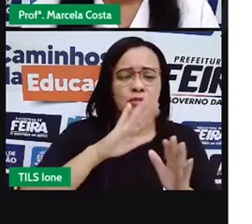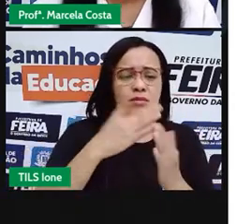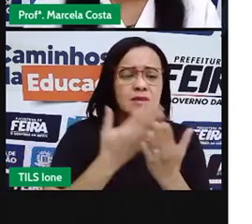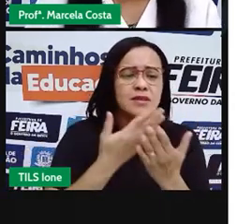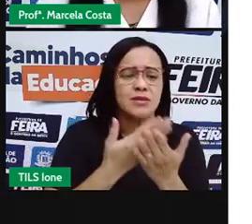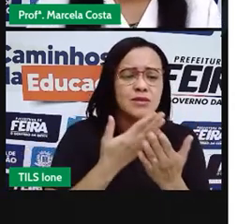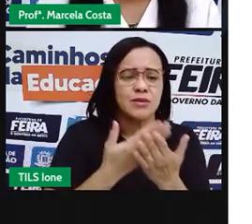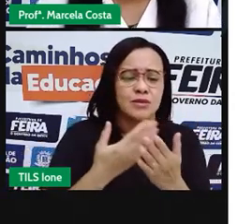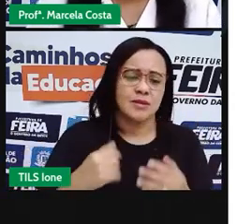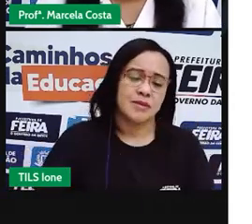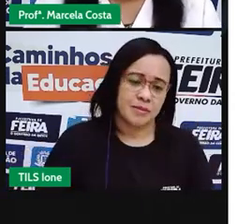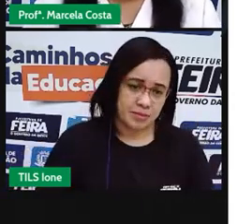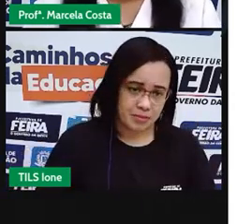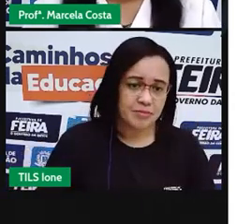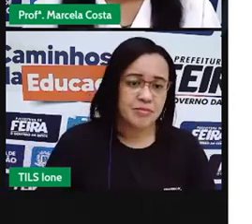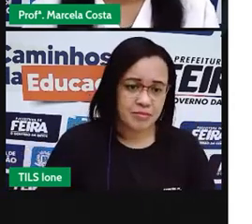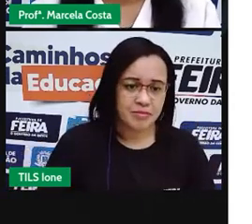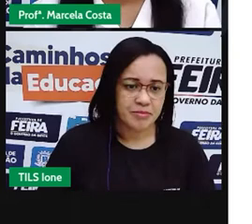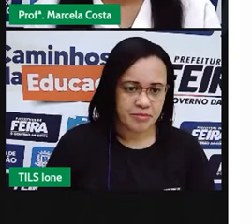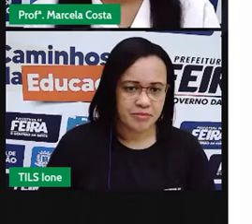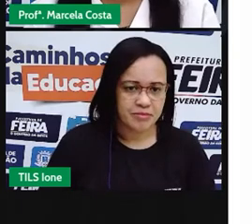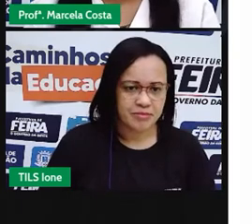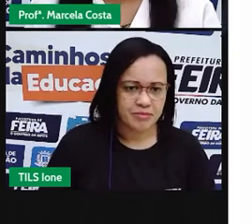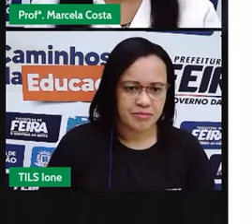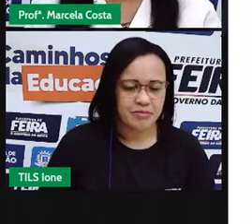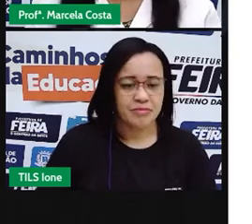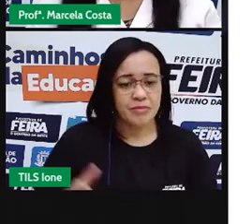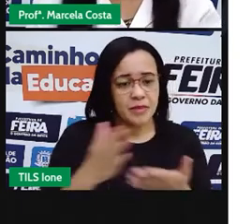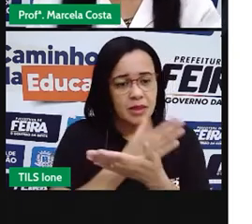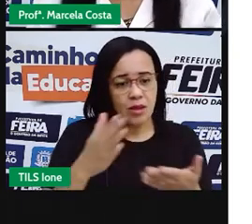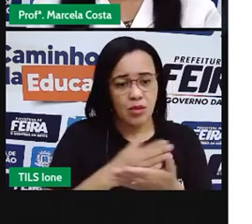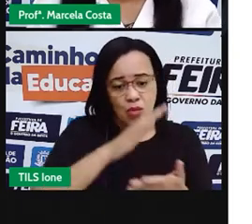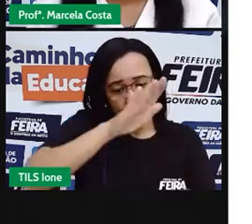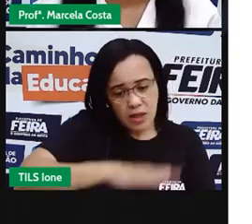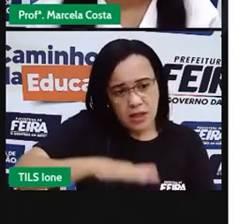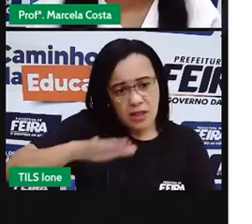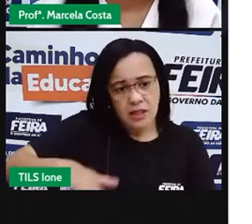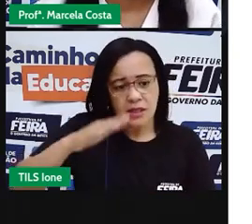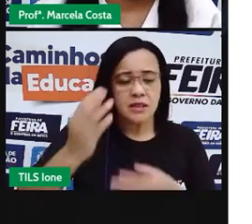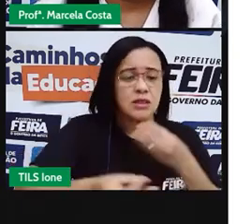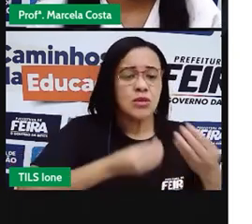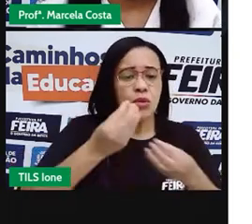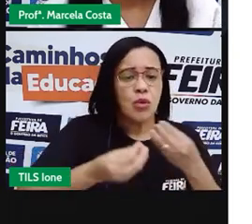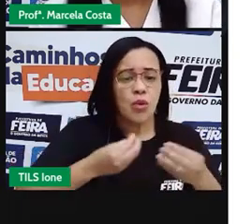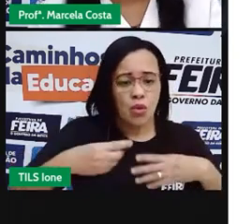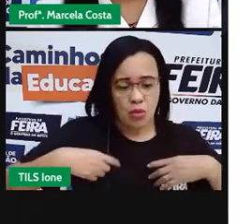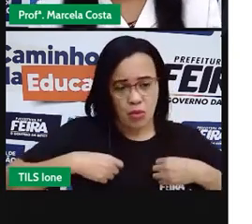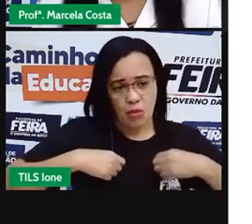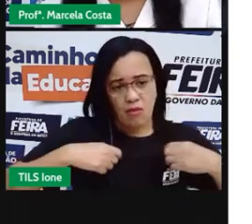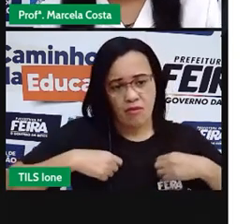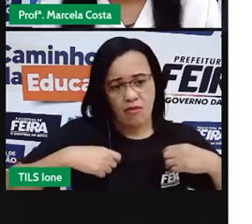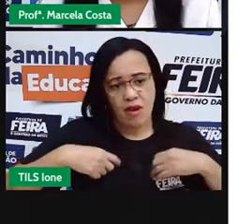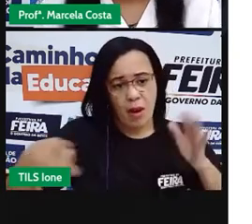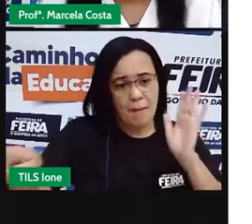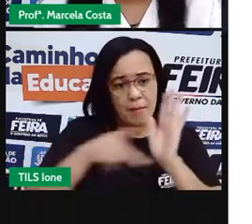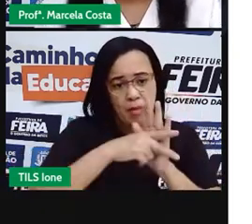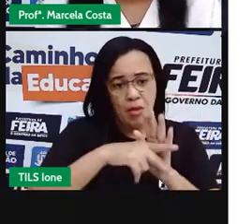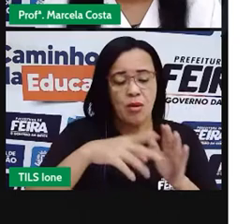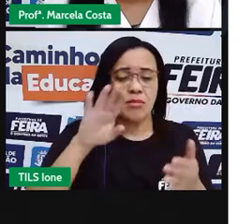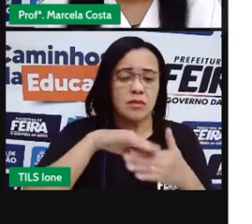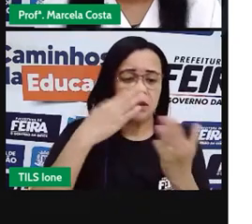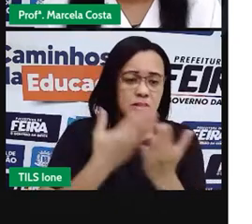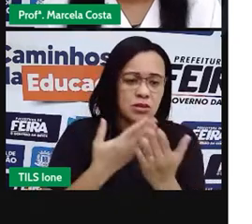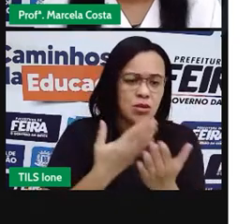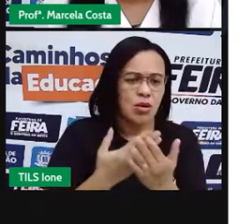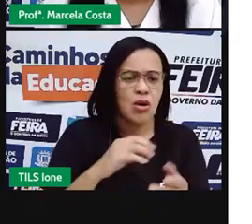Na escola, as crianças vão com uniforme ou vão sem uniforme?